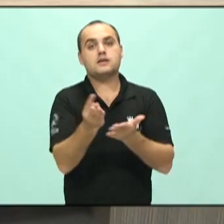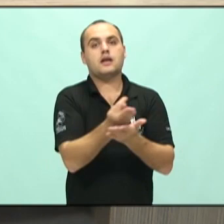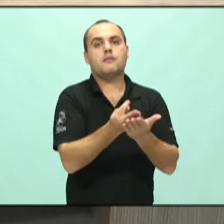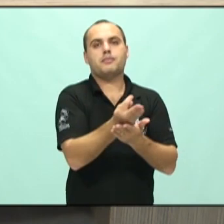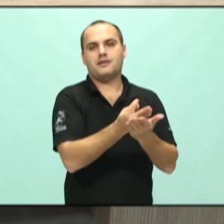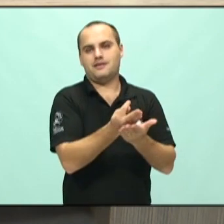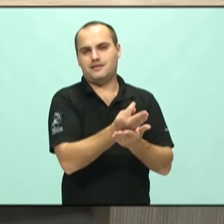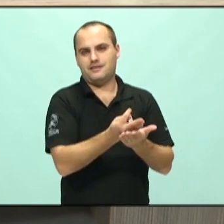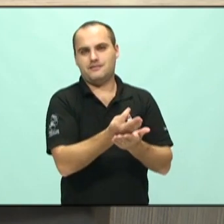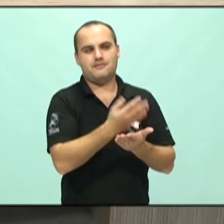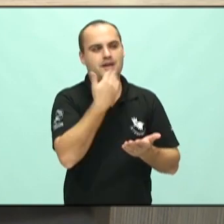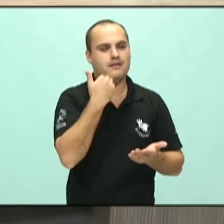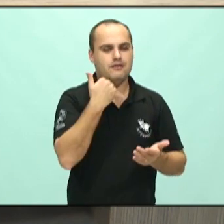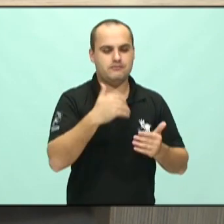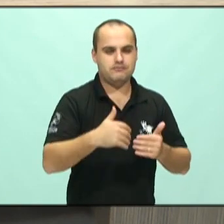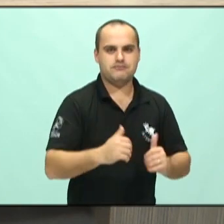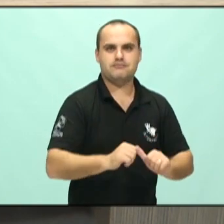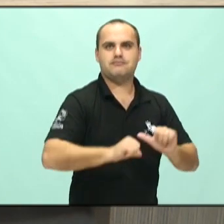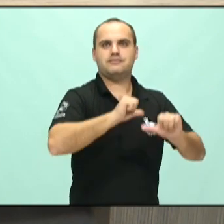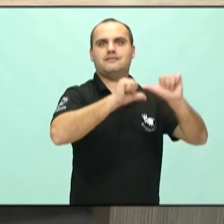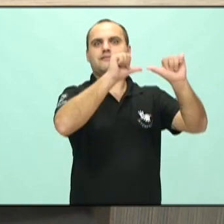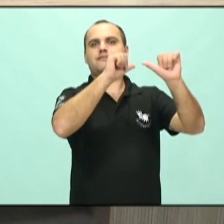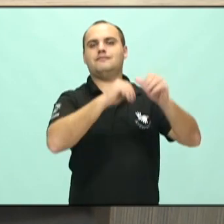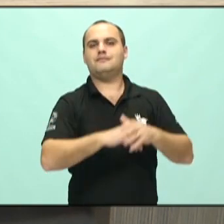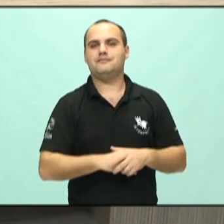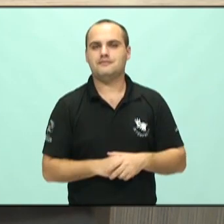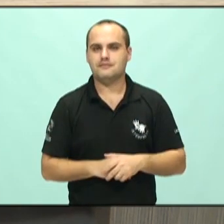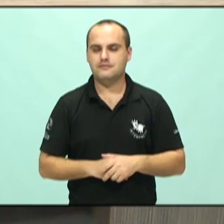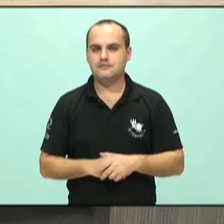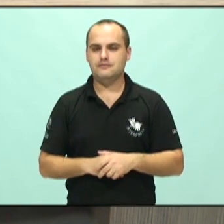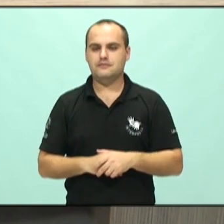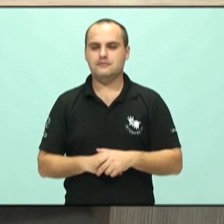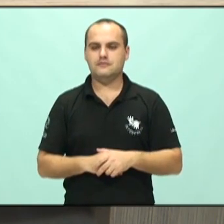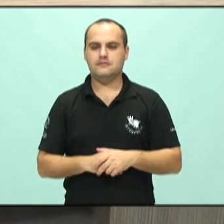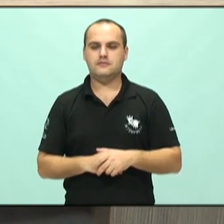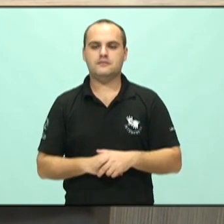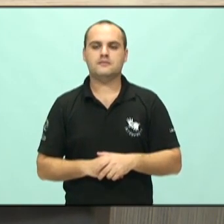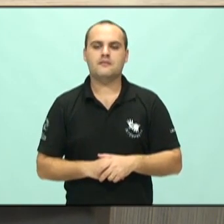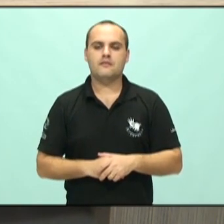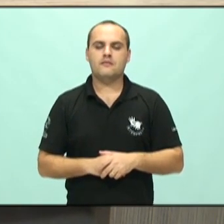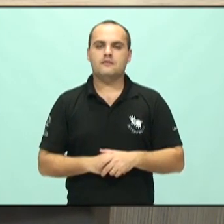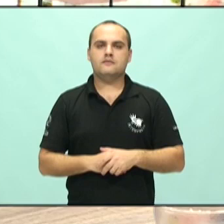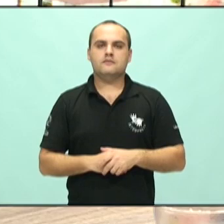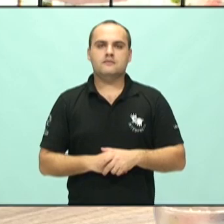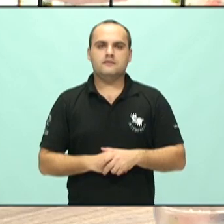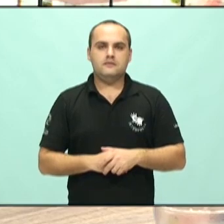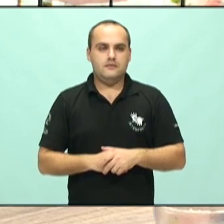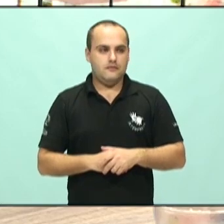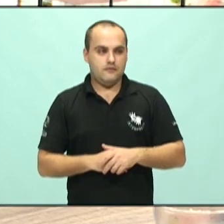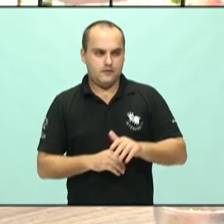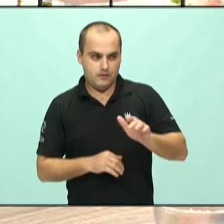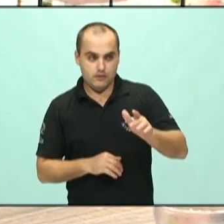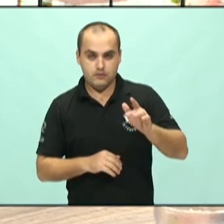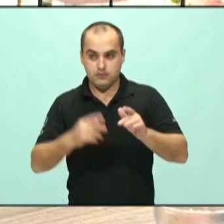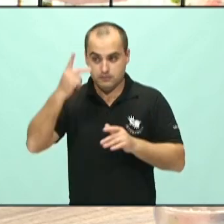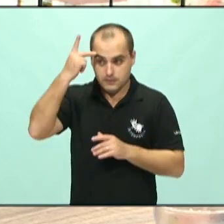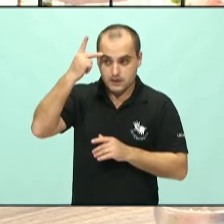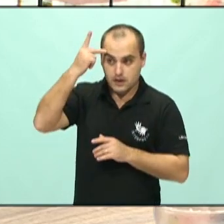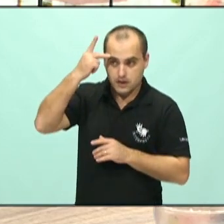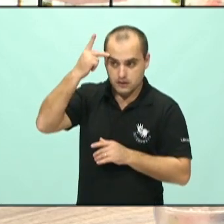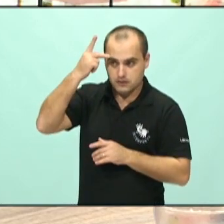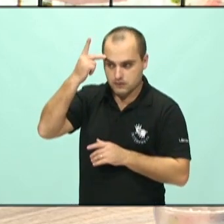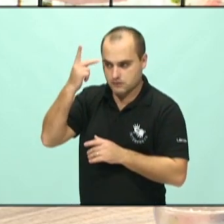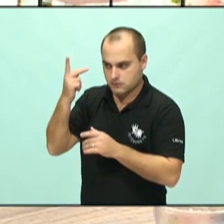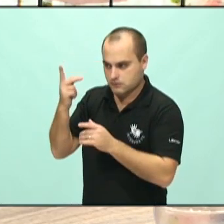tem essas duas coisas. Multiprofissional também. O psiquiatra faz essa abordagem clínica e encaminha para outros